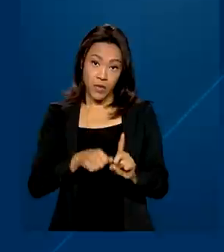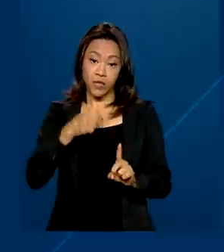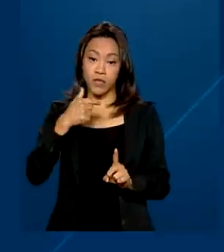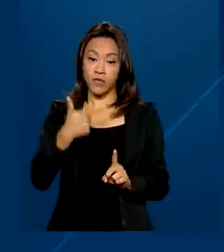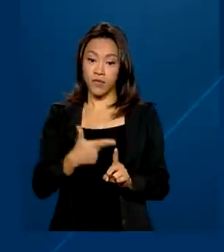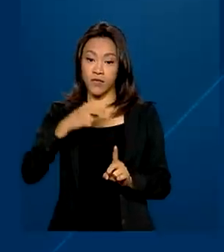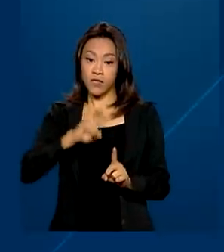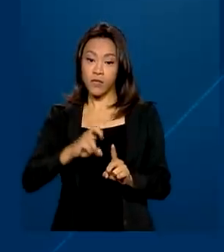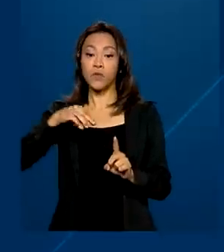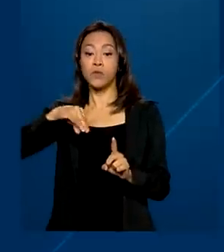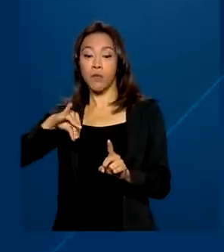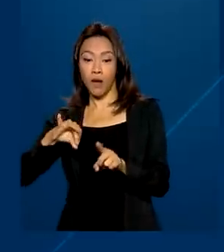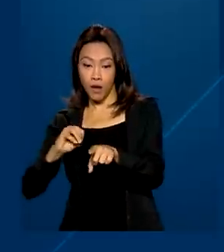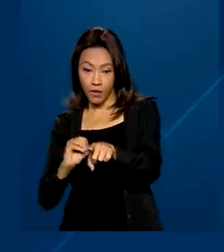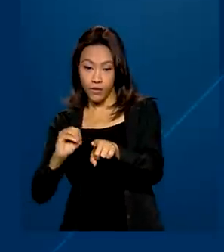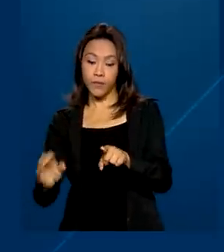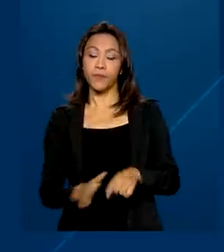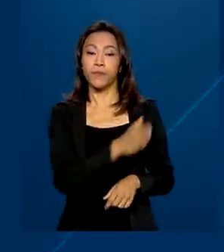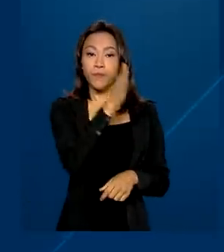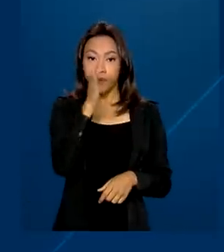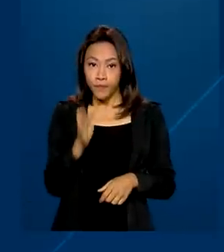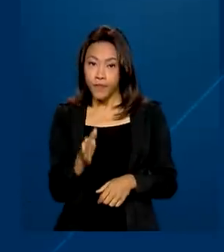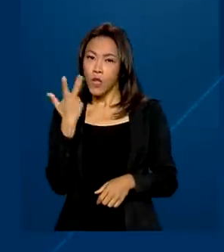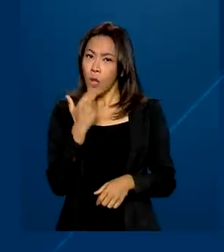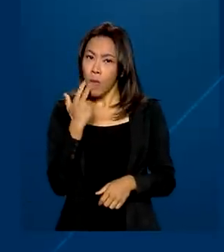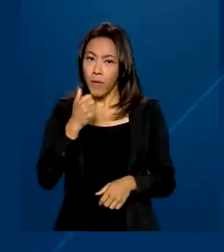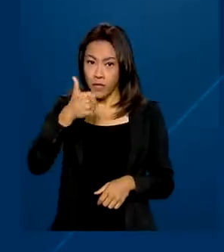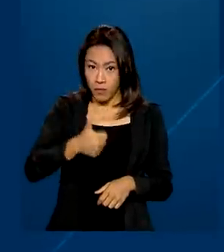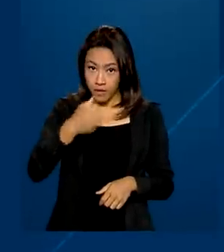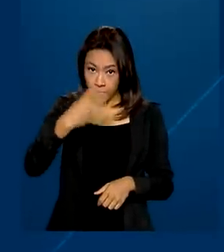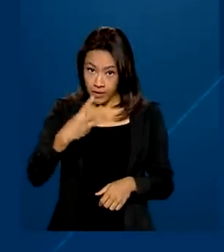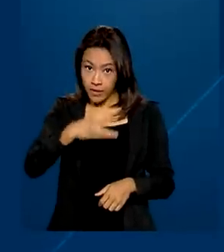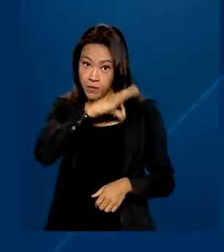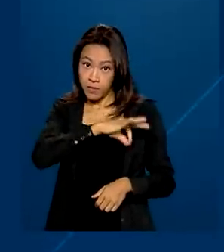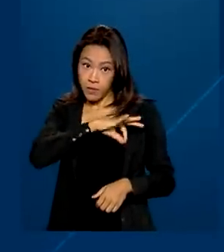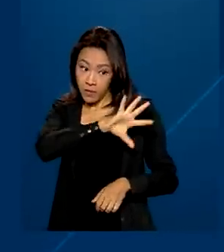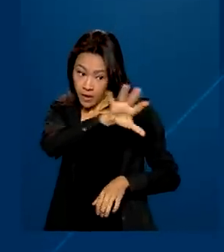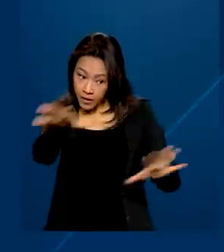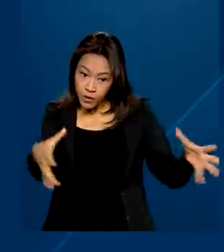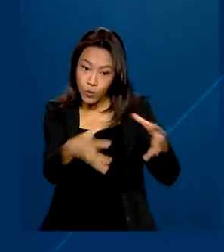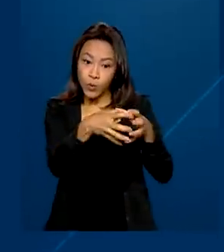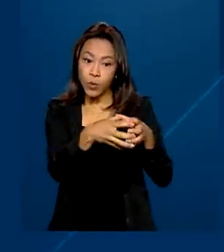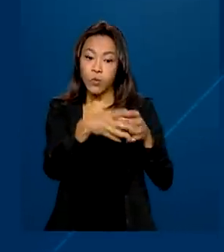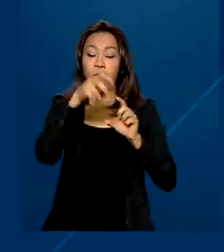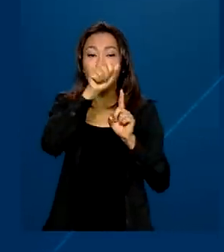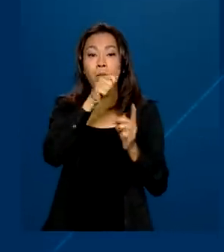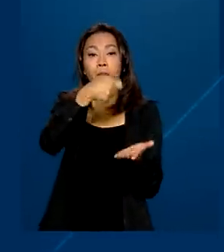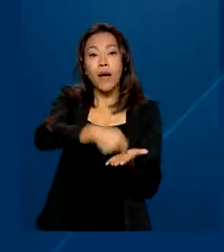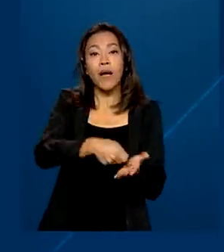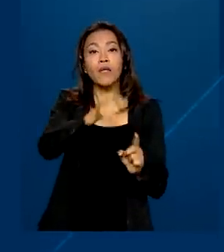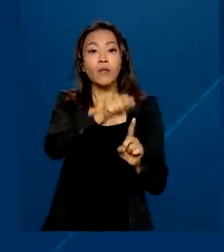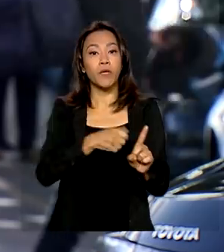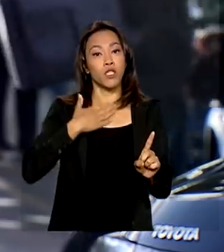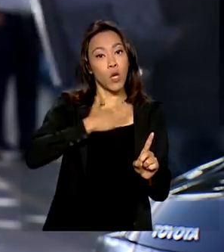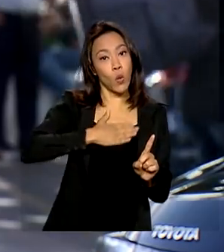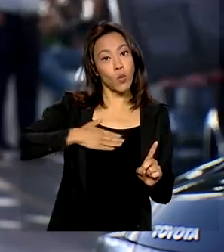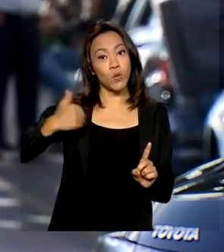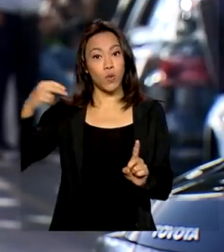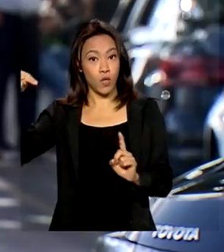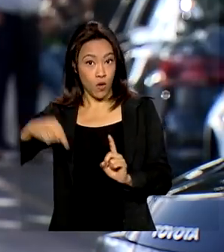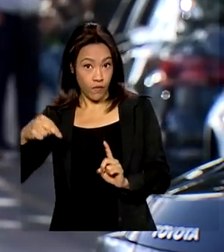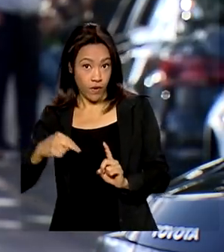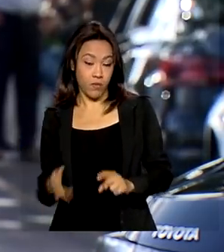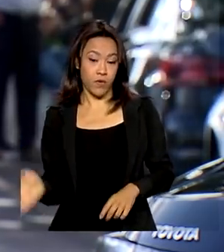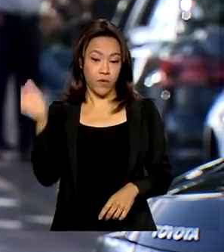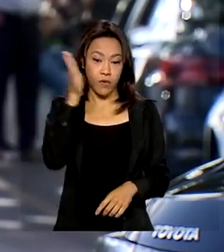partir do dia 25. Normalmente, o 13º para esse público é pago nos meses de agosto e novembro. Mais de